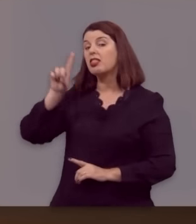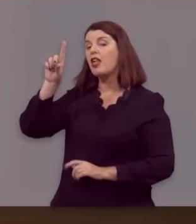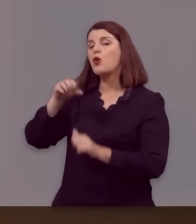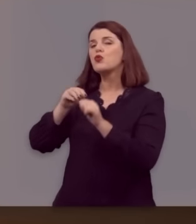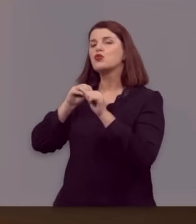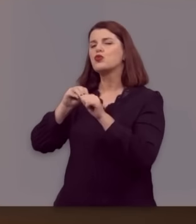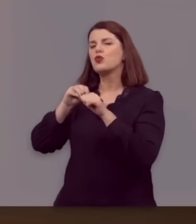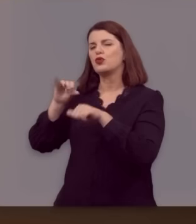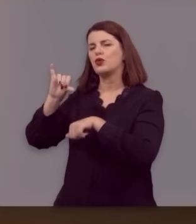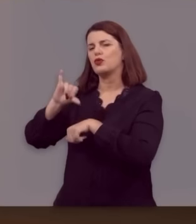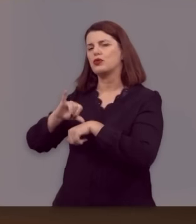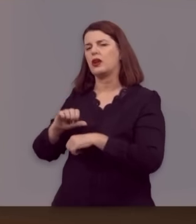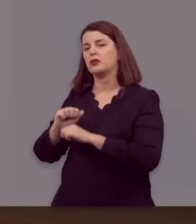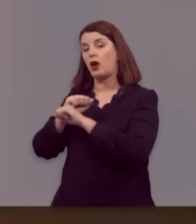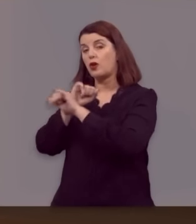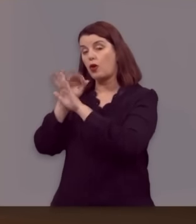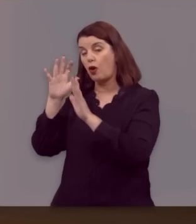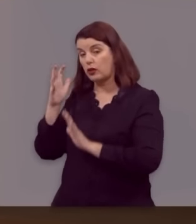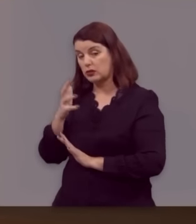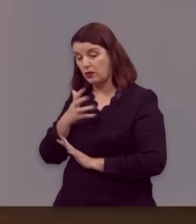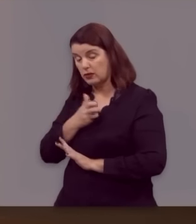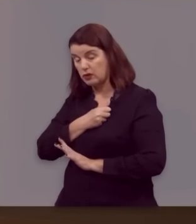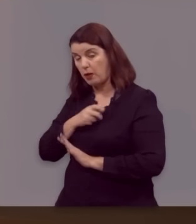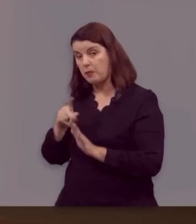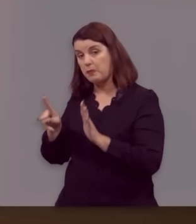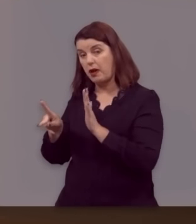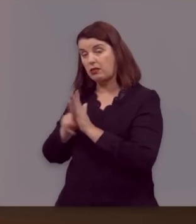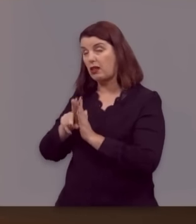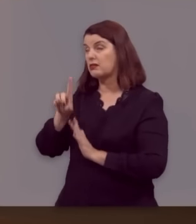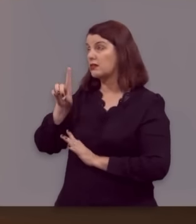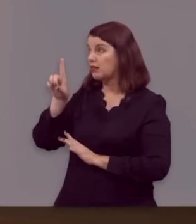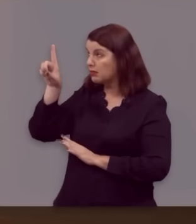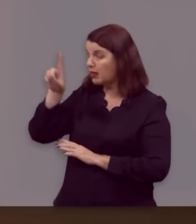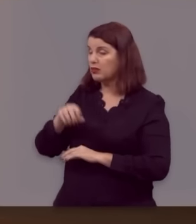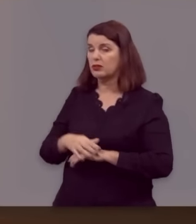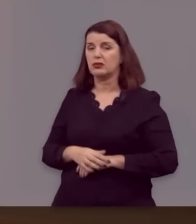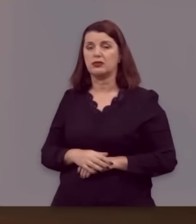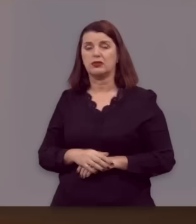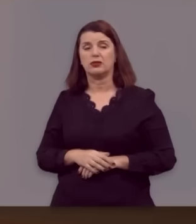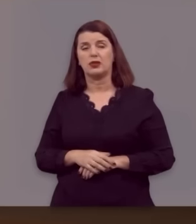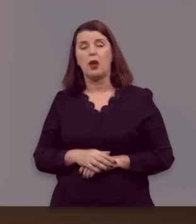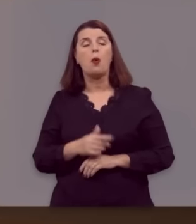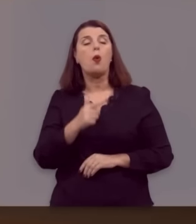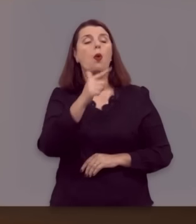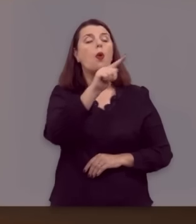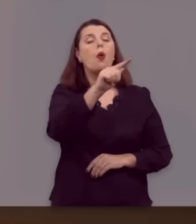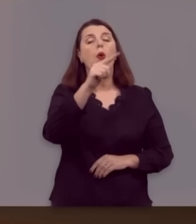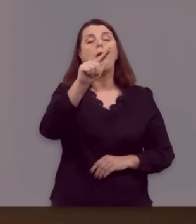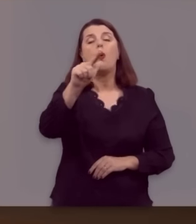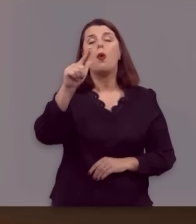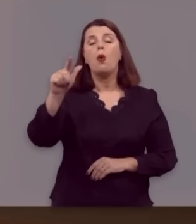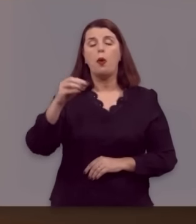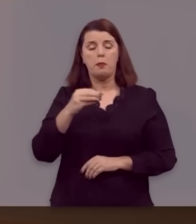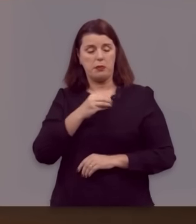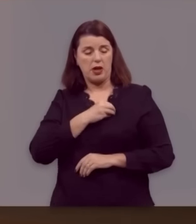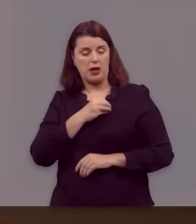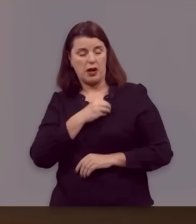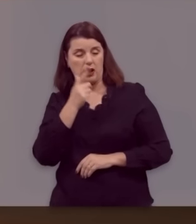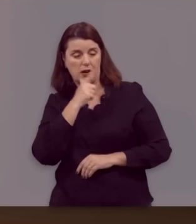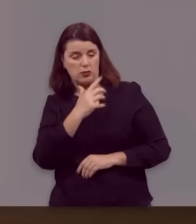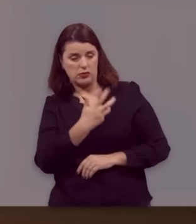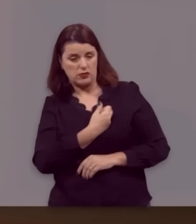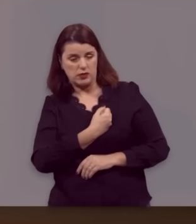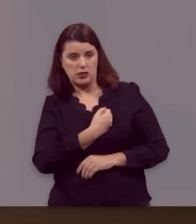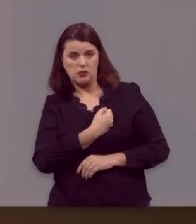A glória da salvação não será endereçada ao pecador que foi